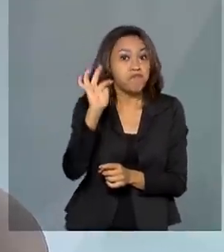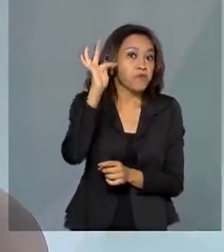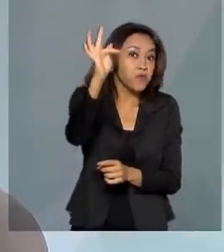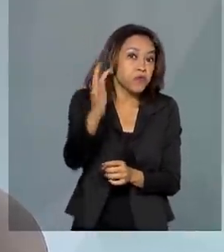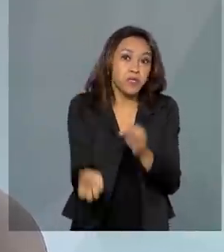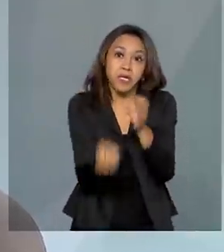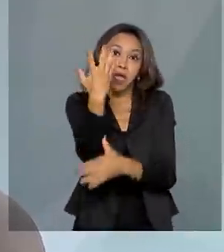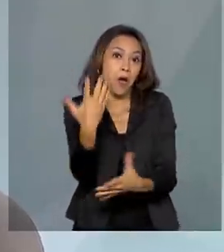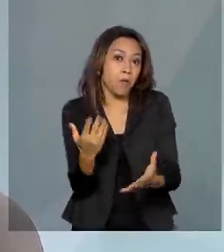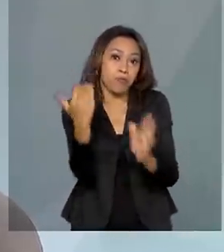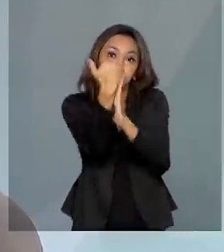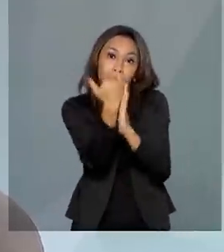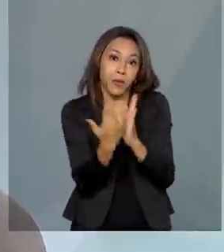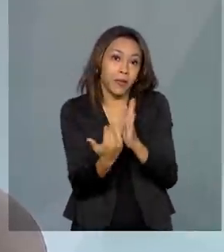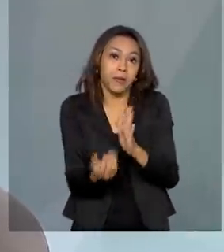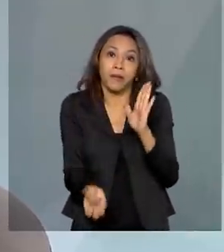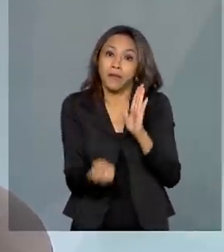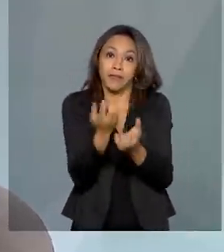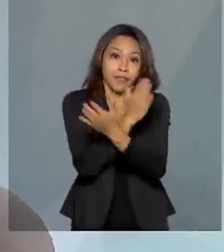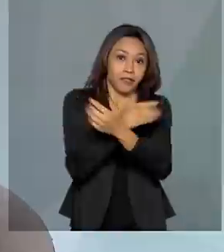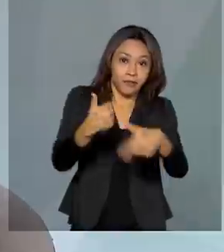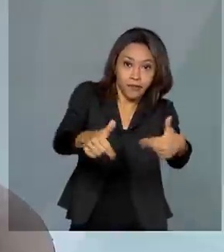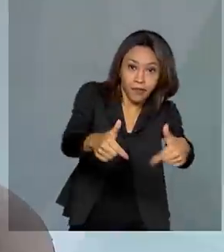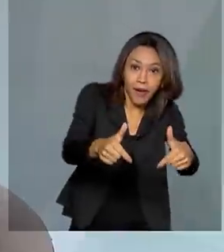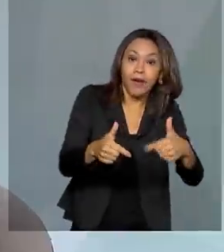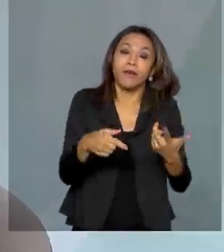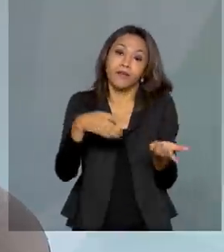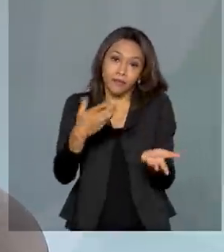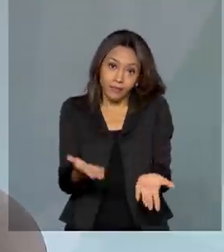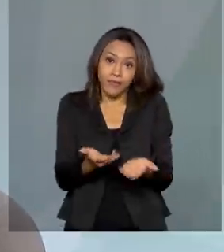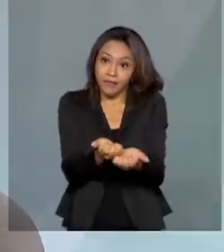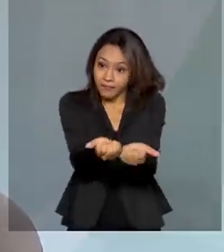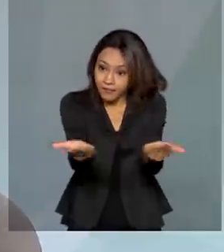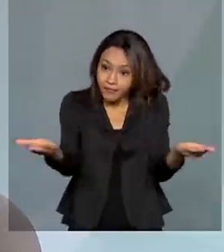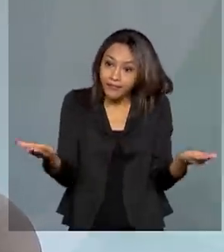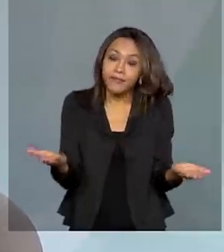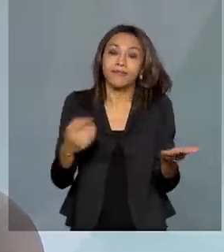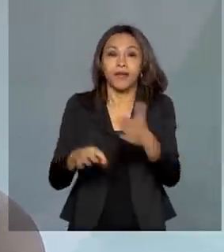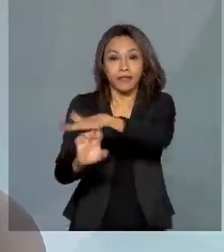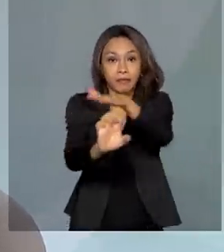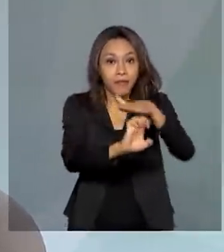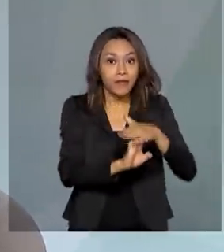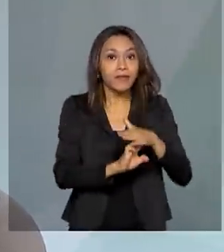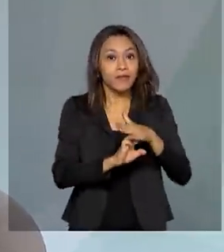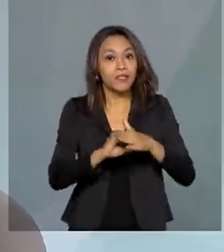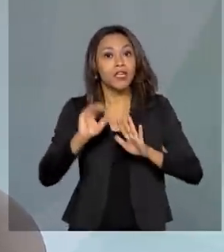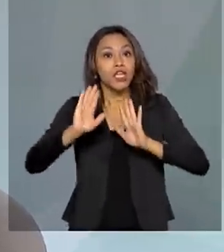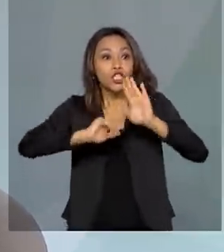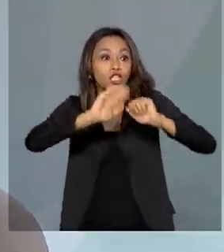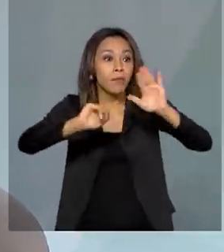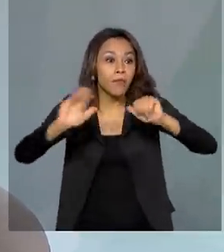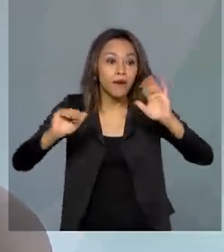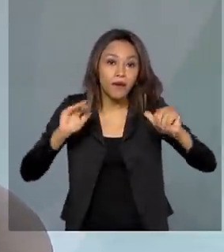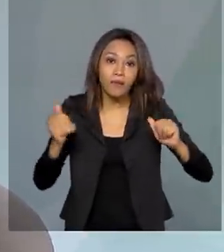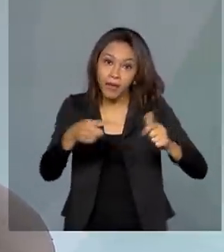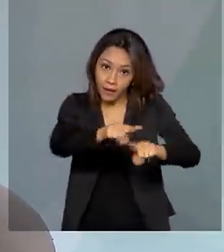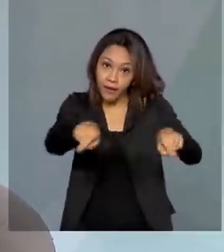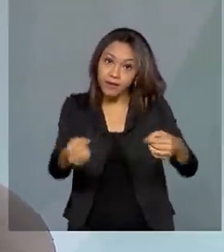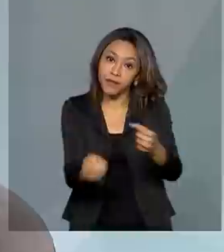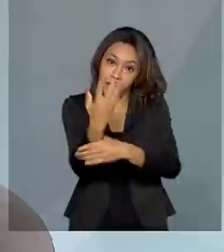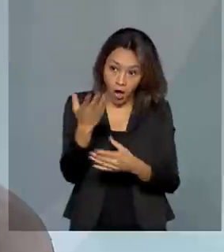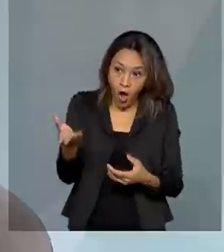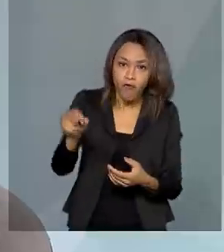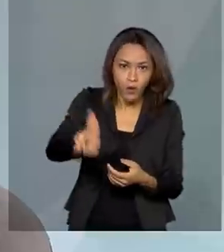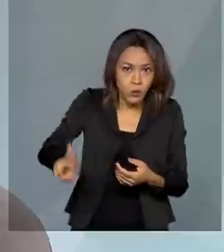emprego, de geração de novos negócios a partir da sessão gratuita, para empresas, por meio de chamamento, desde que aquele imóvel,